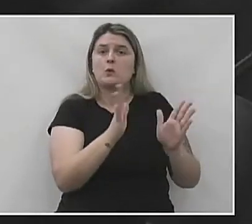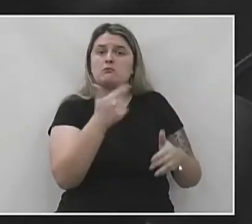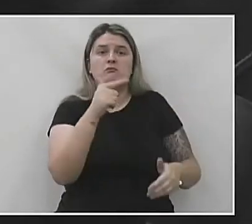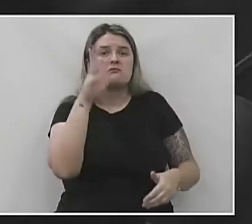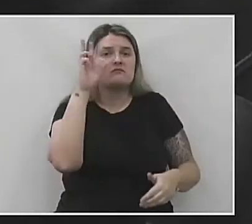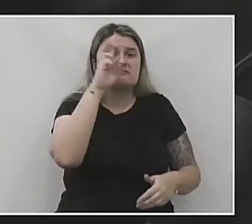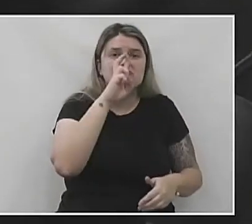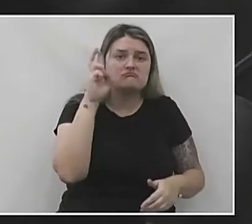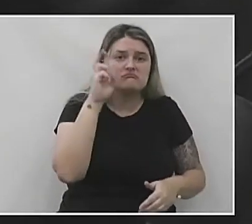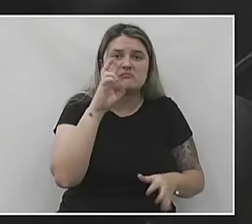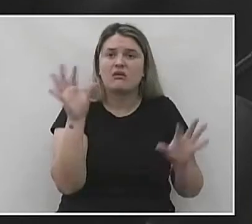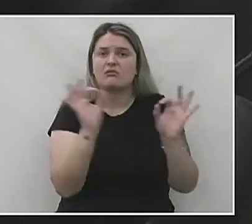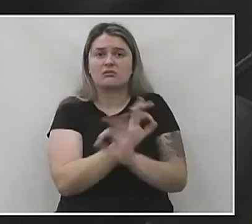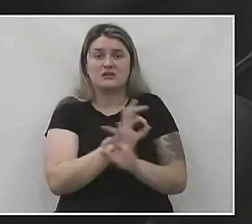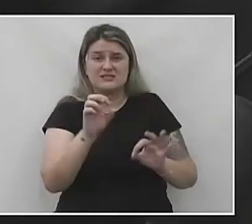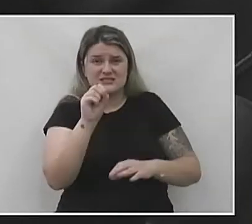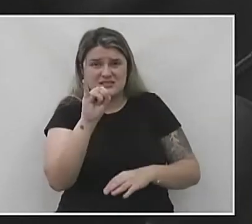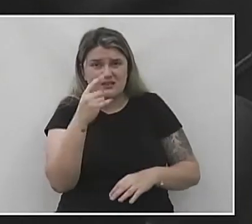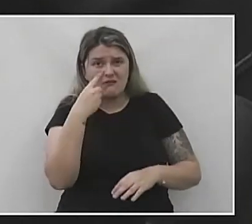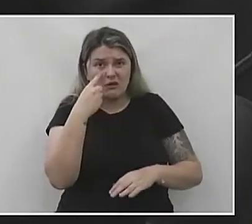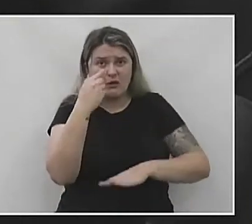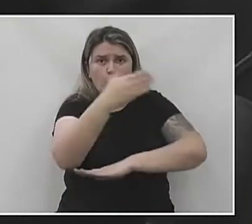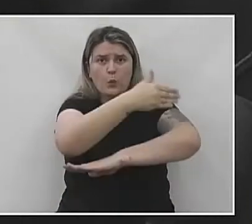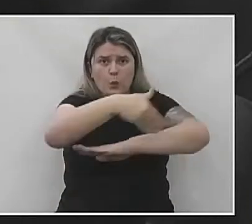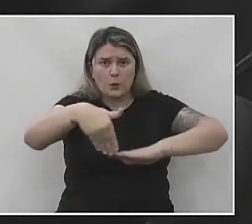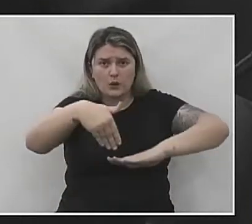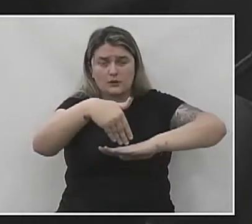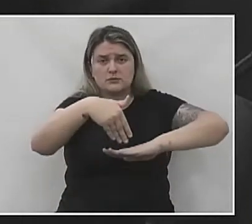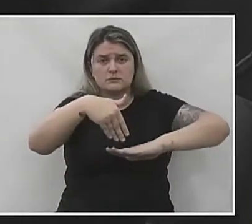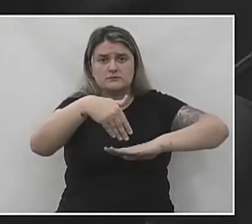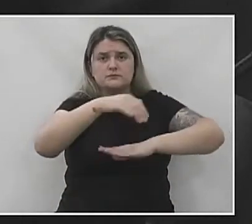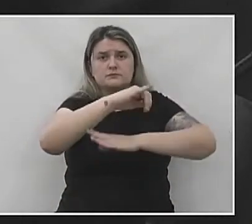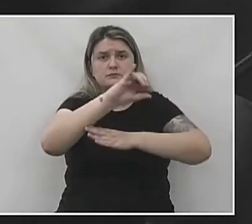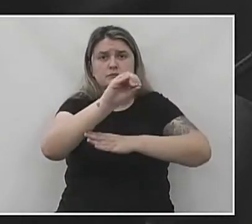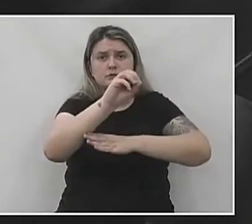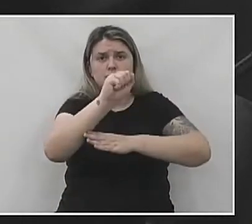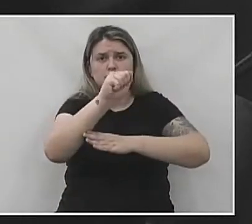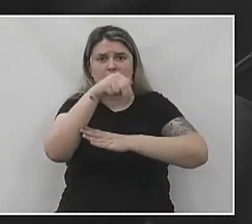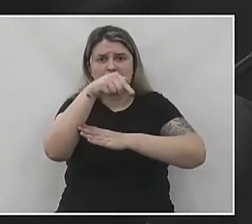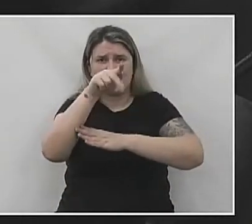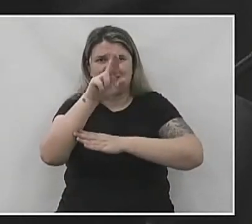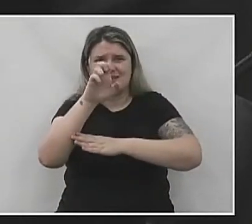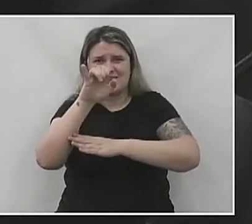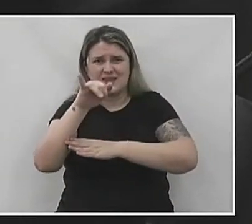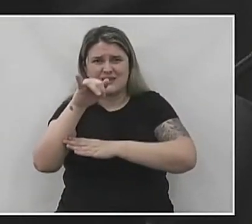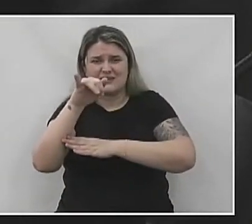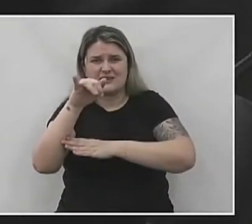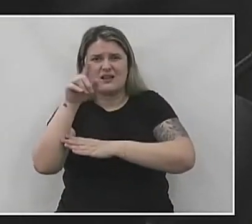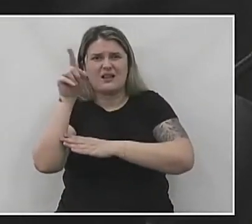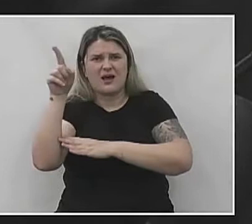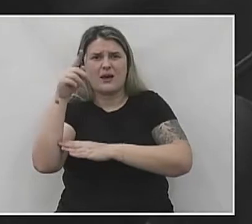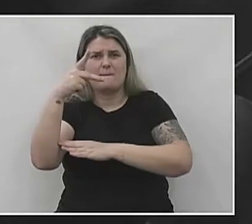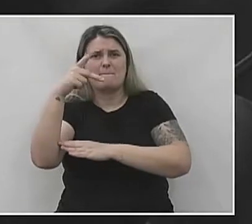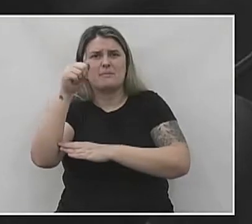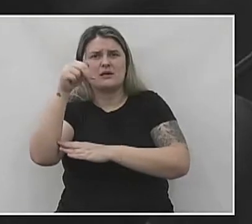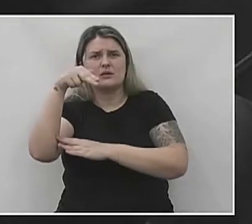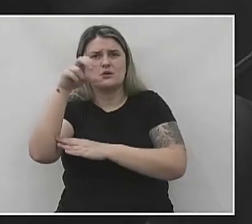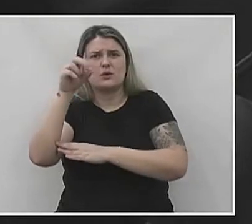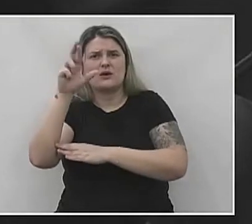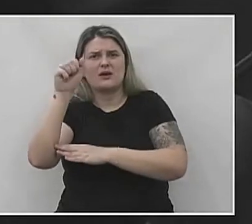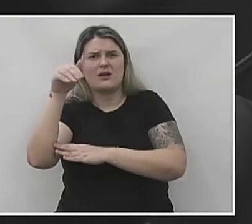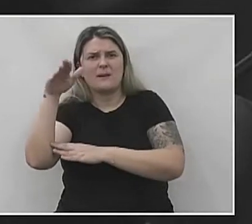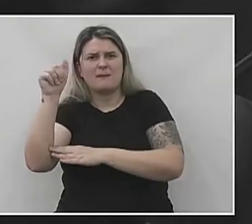fiscalização, porque se você passar ali na rua Joaquim Didec no Panorama, você vai se deparar com